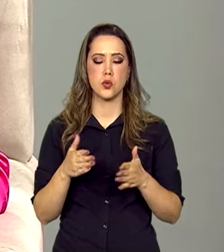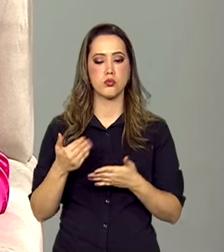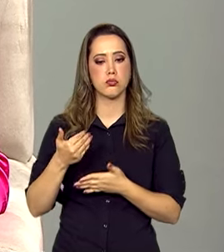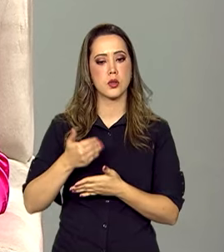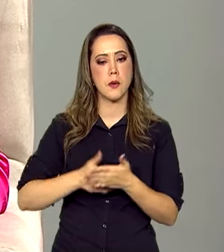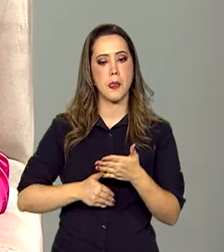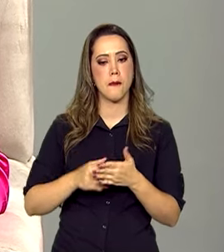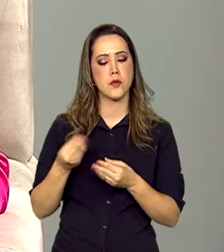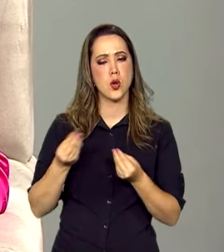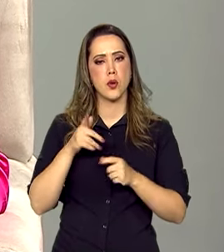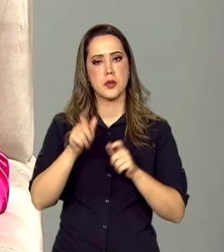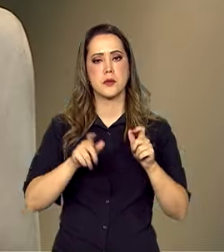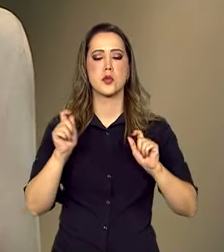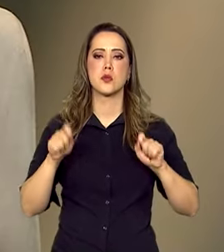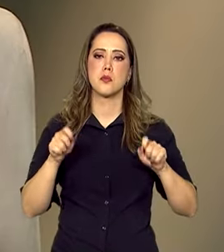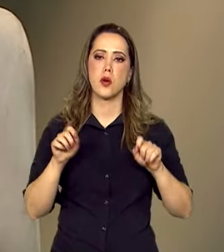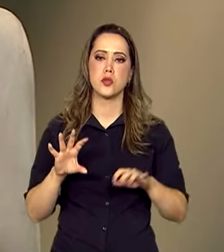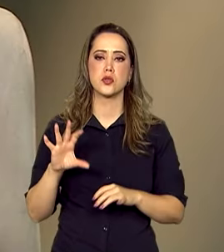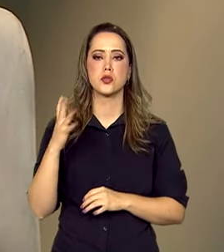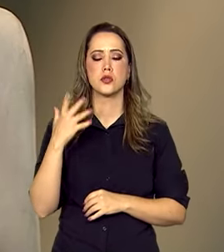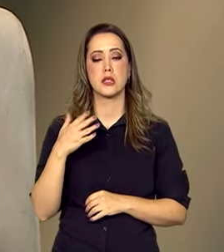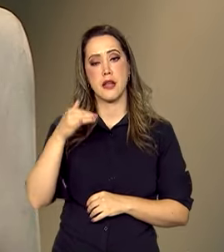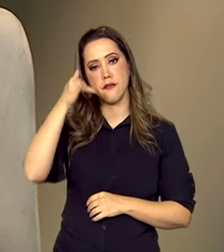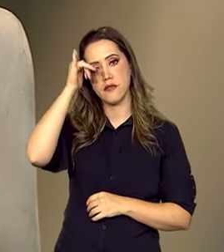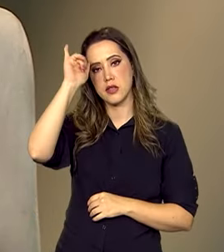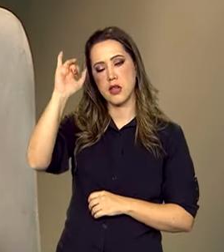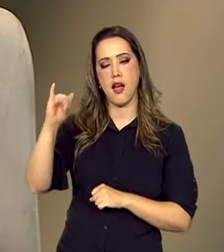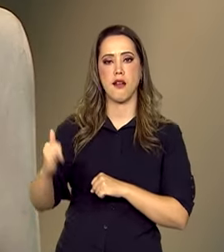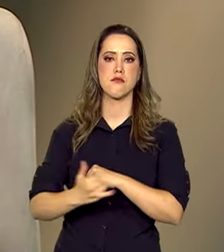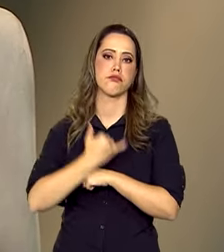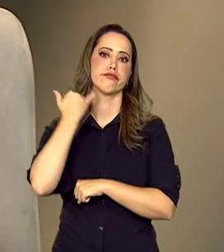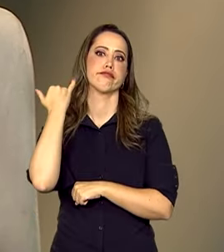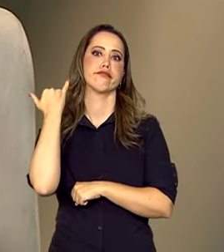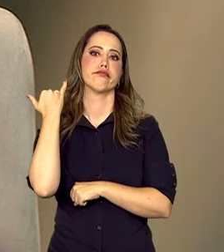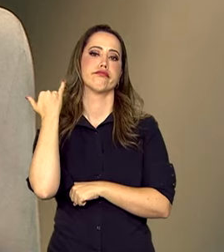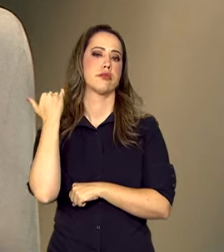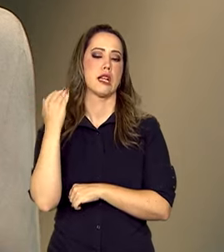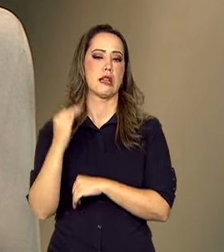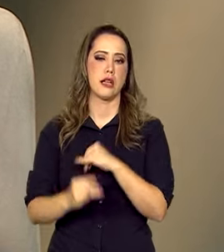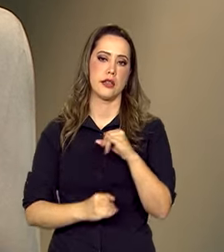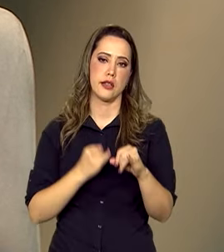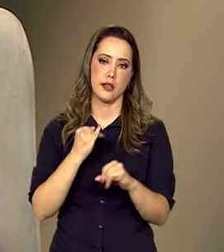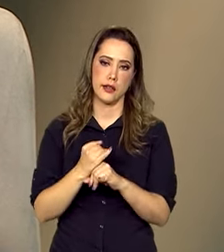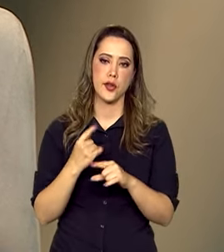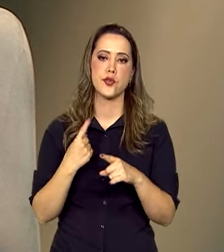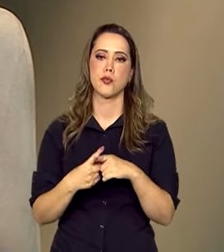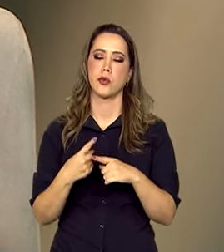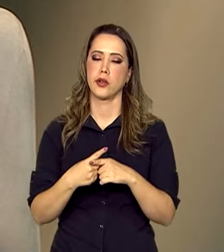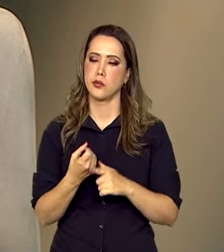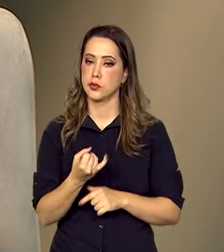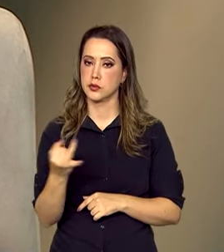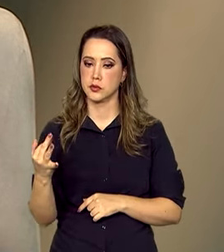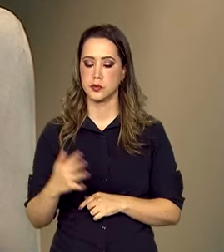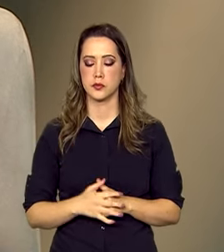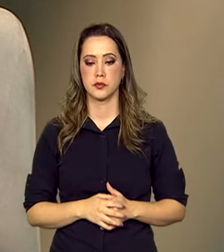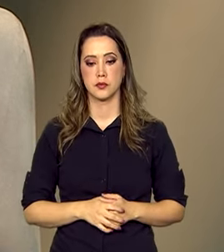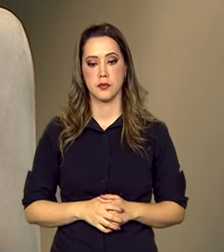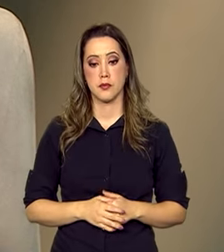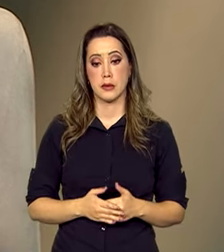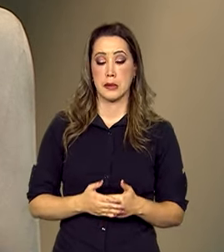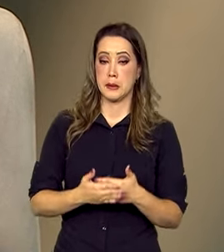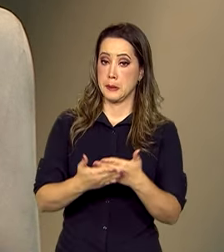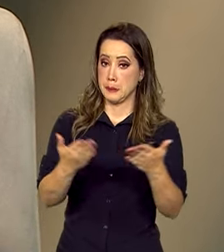que o consumidor pode fazer para evitar cair em golpes na internet, algo que é tão comum, né? É, sobretudo o consumidor e